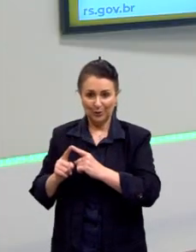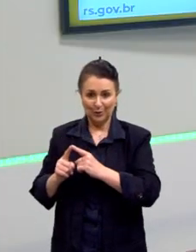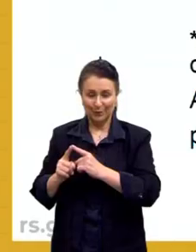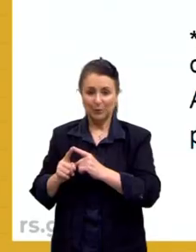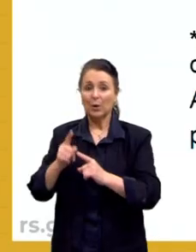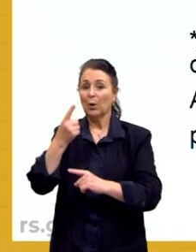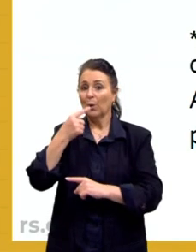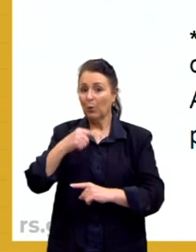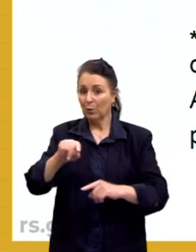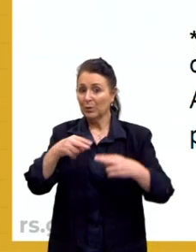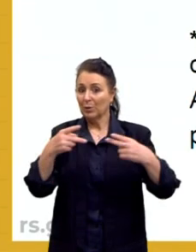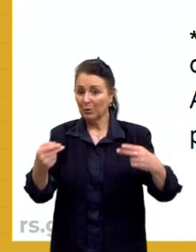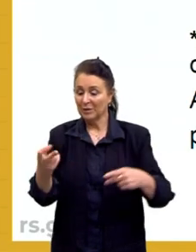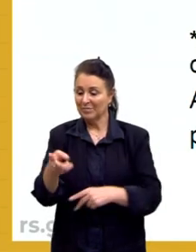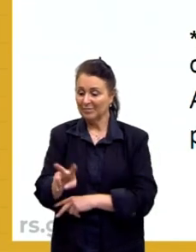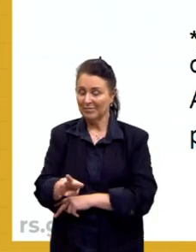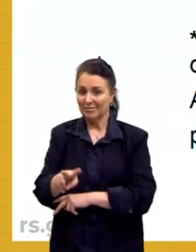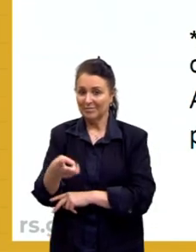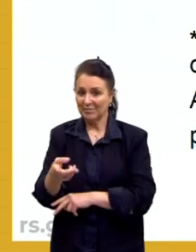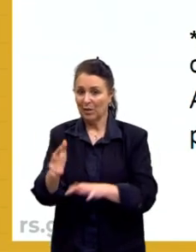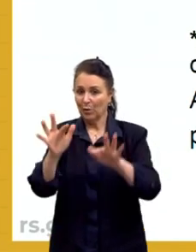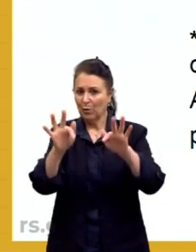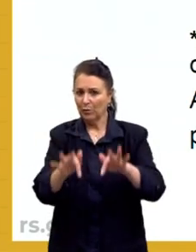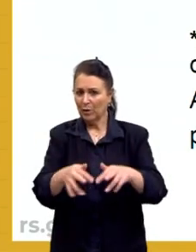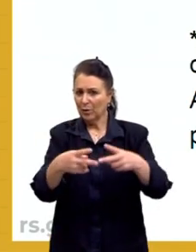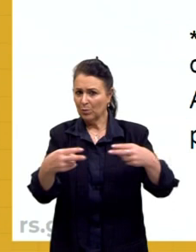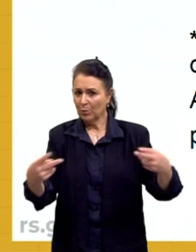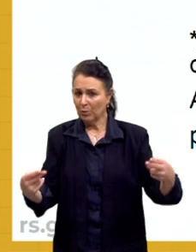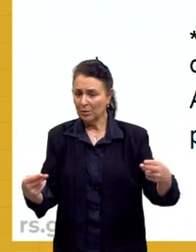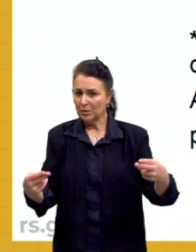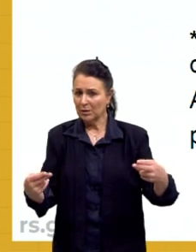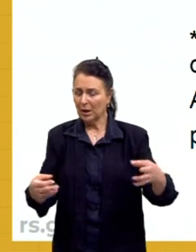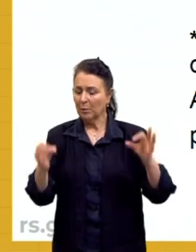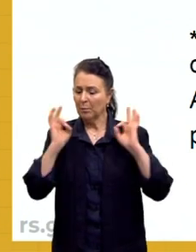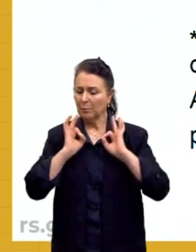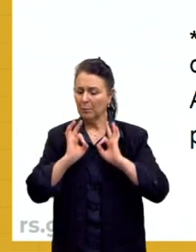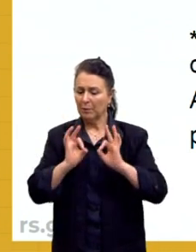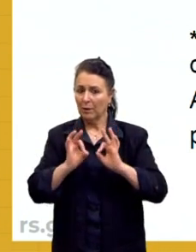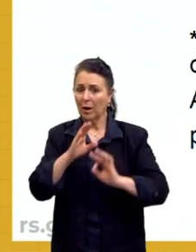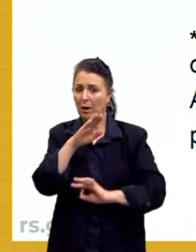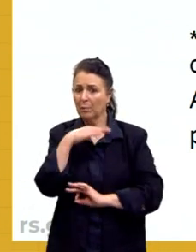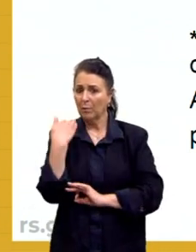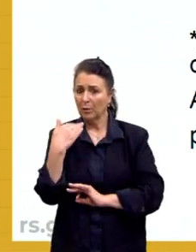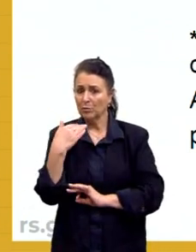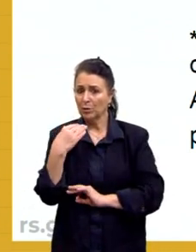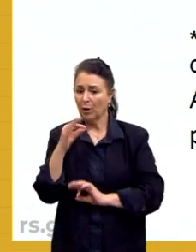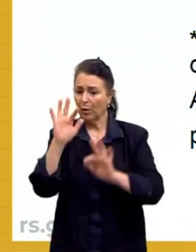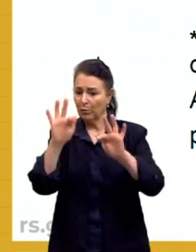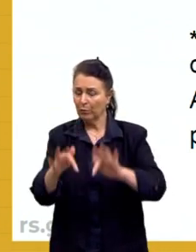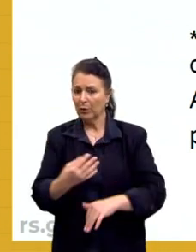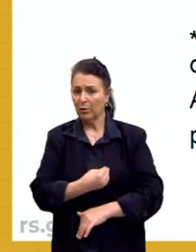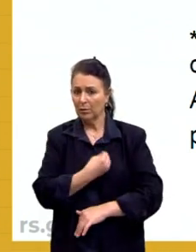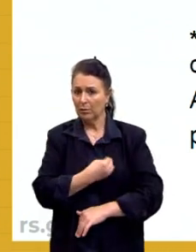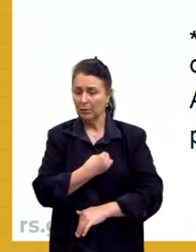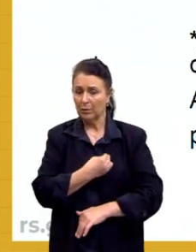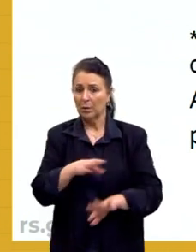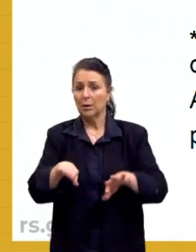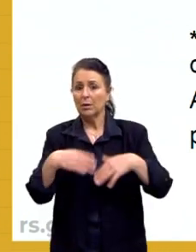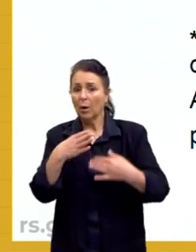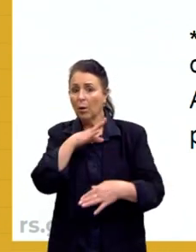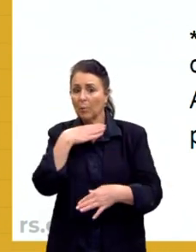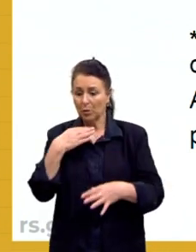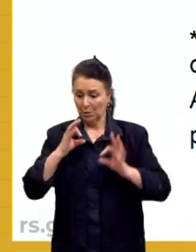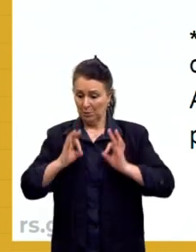Outra falácia por ambiguidade, o fim de uma coisa é a sua perfeição. A morte é o fim da vida, logo a morte é a